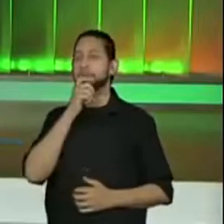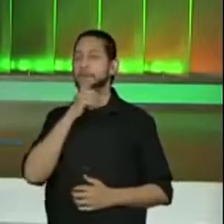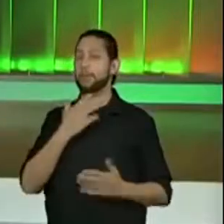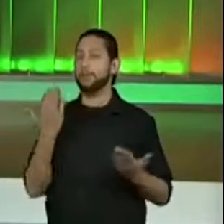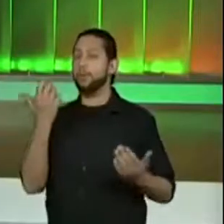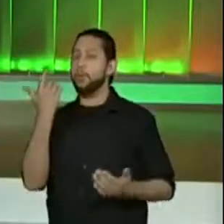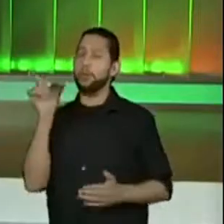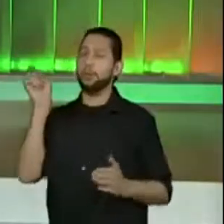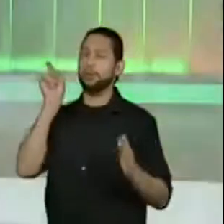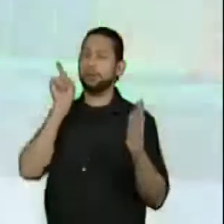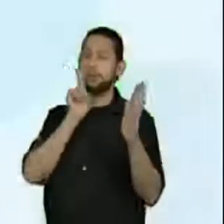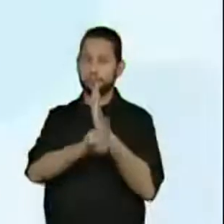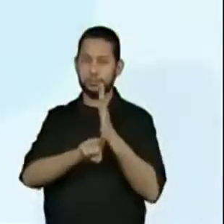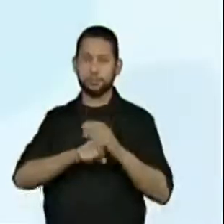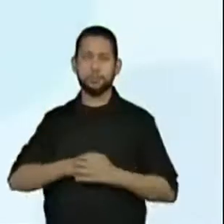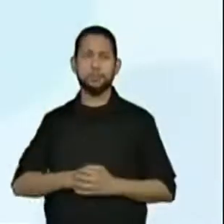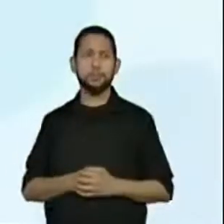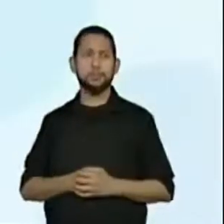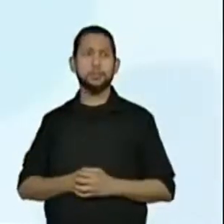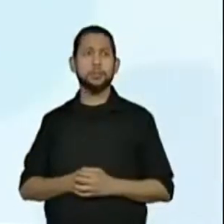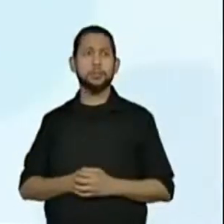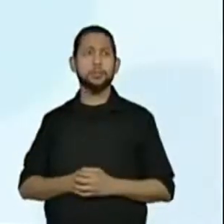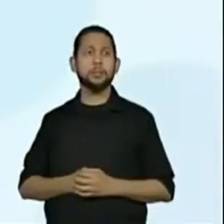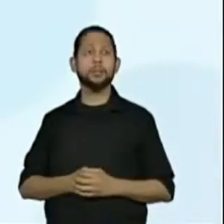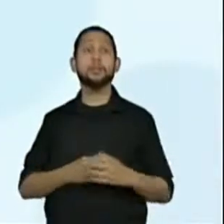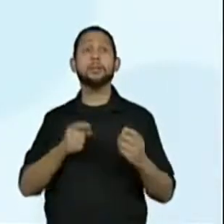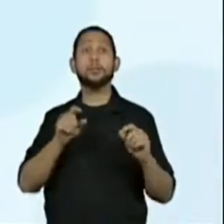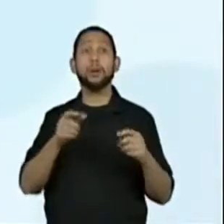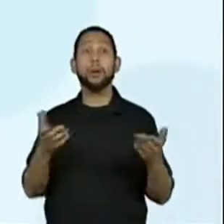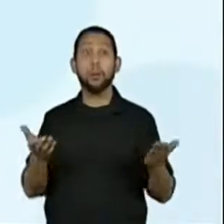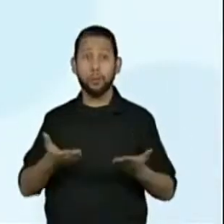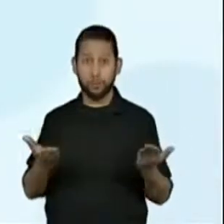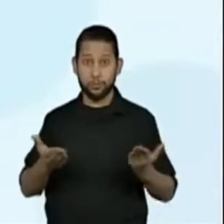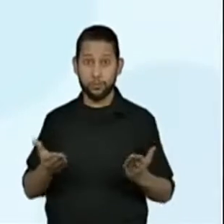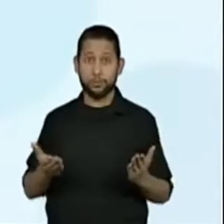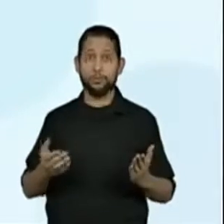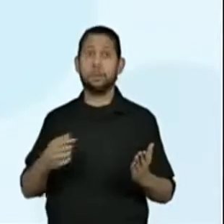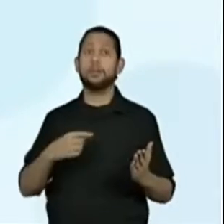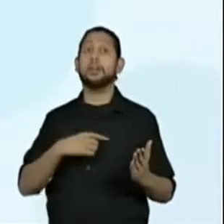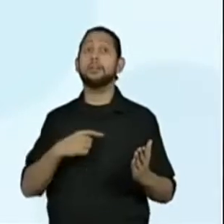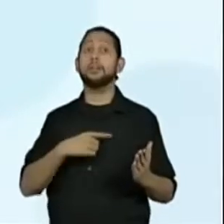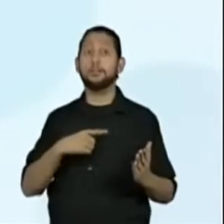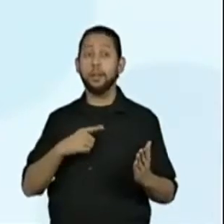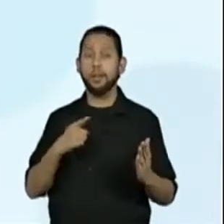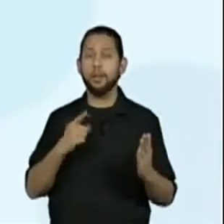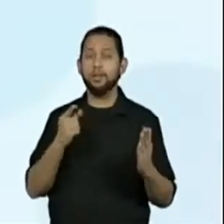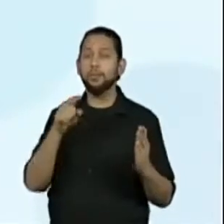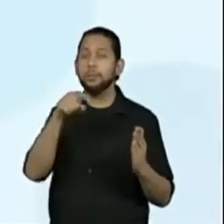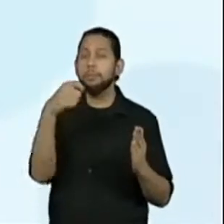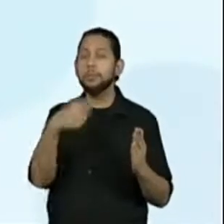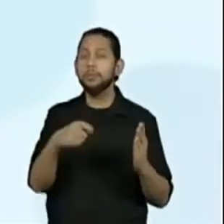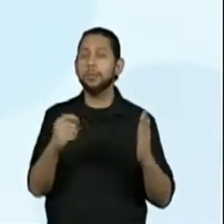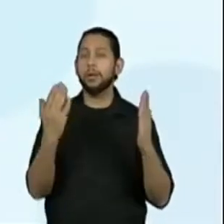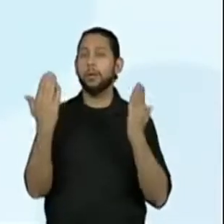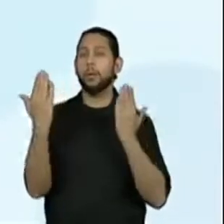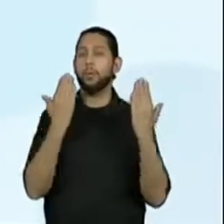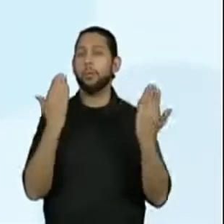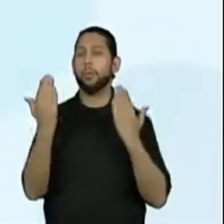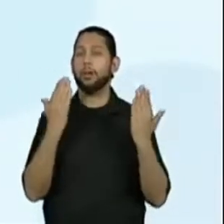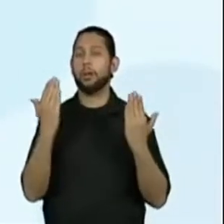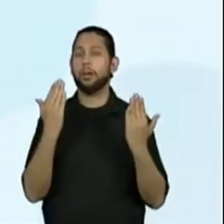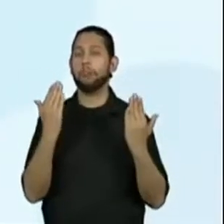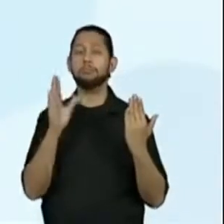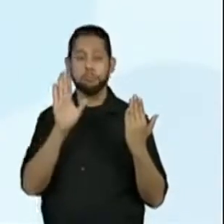B fala o seguinte, vamos lá. Compare essas dimensões com um metro de